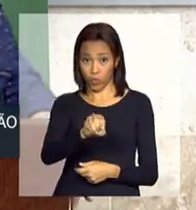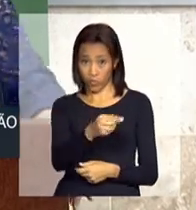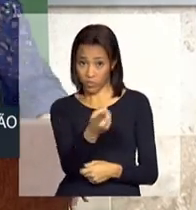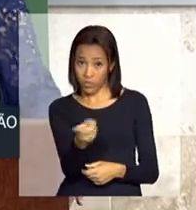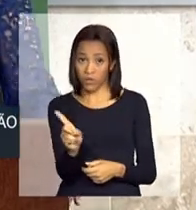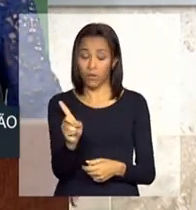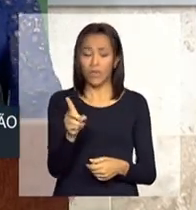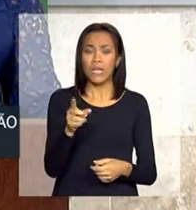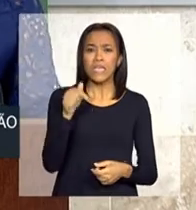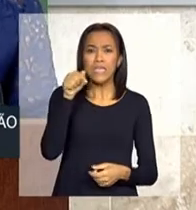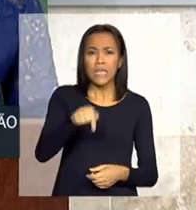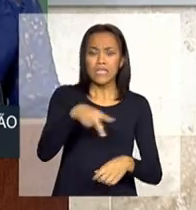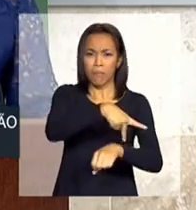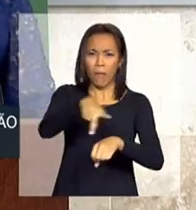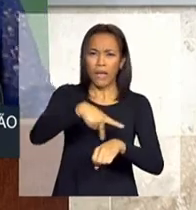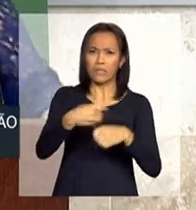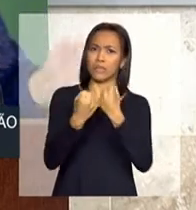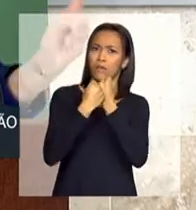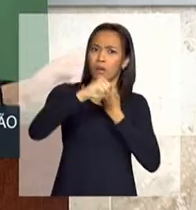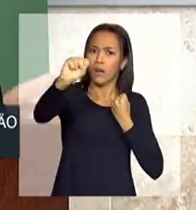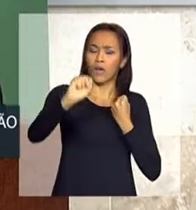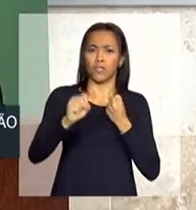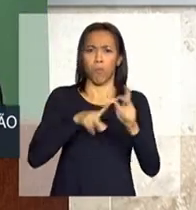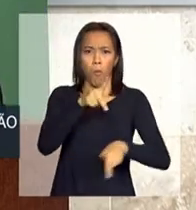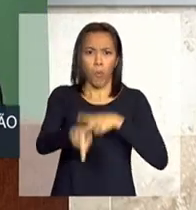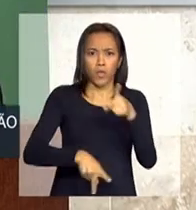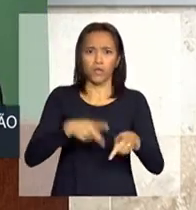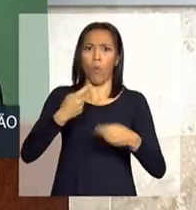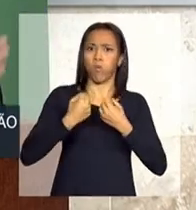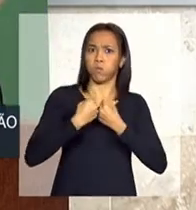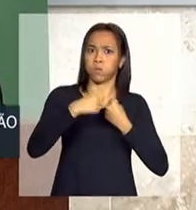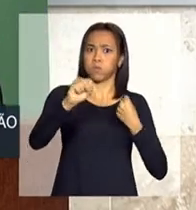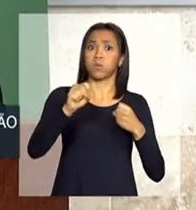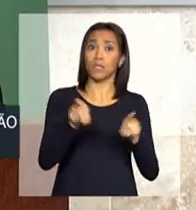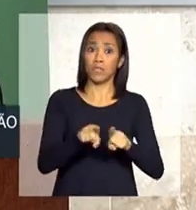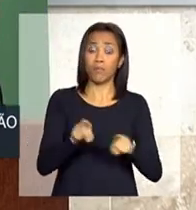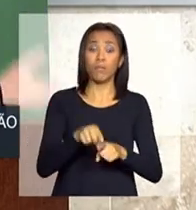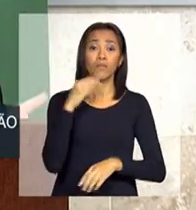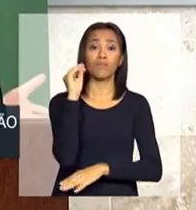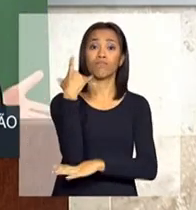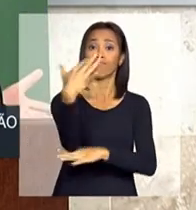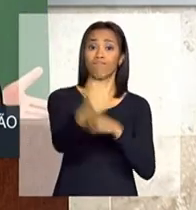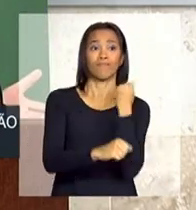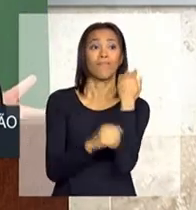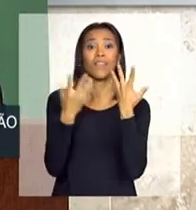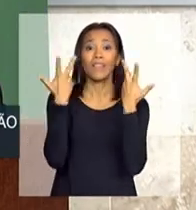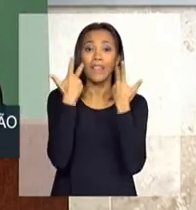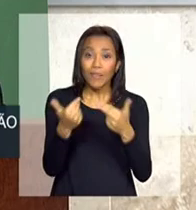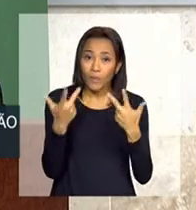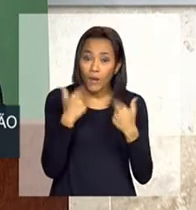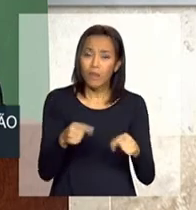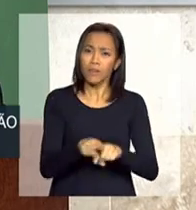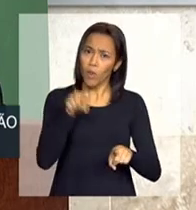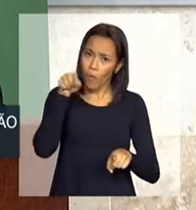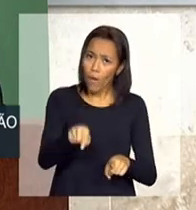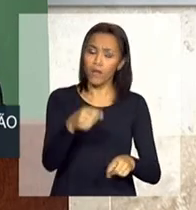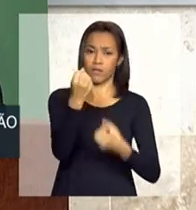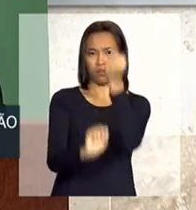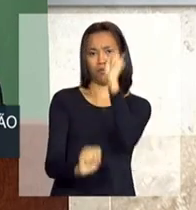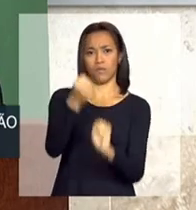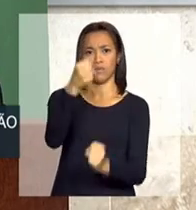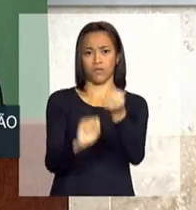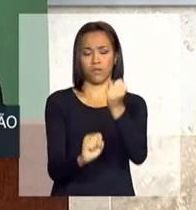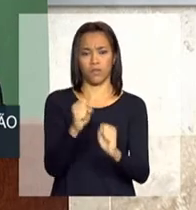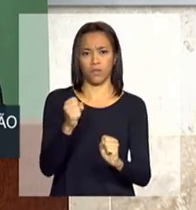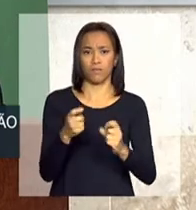país, com esse tamanho, com essa população, com esses recursos naturais e com essa indústria, merece.